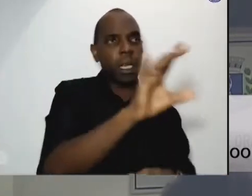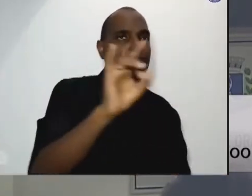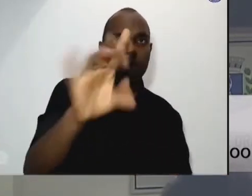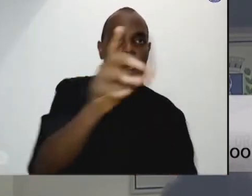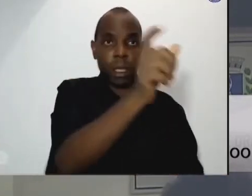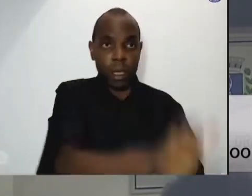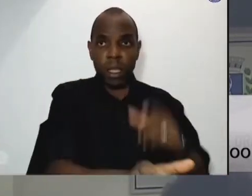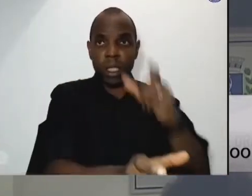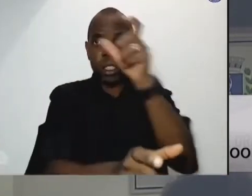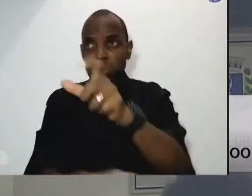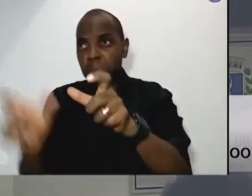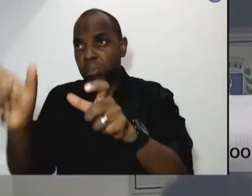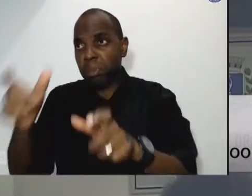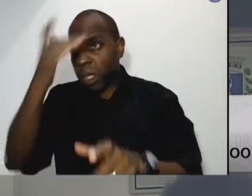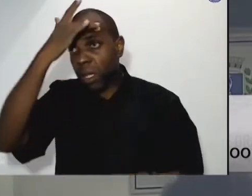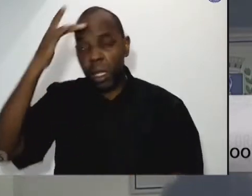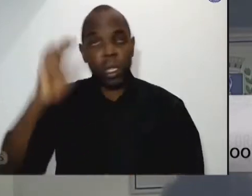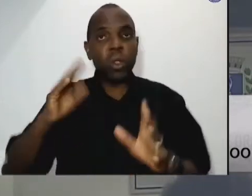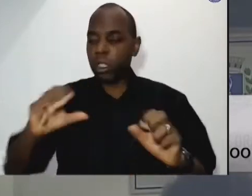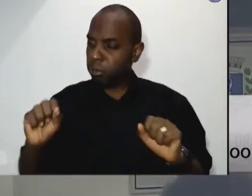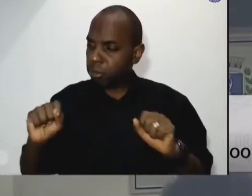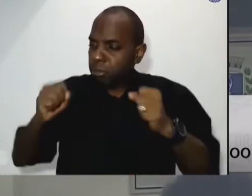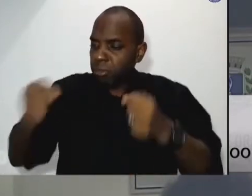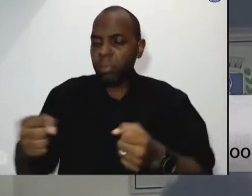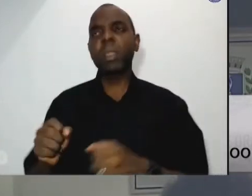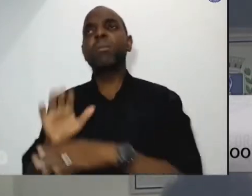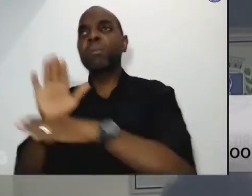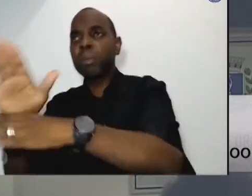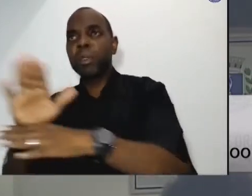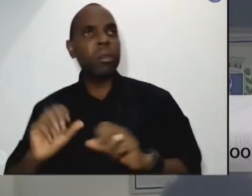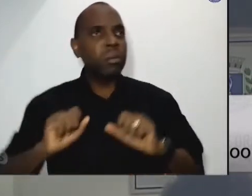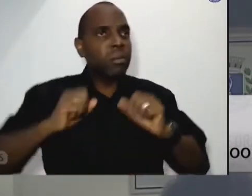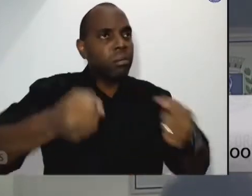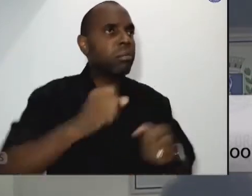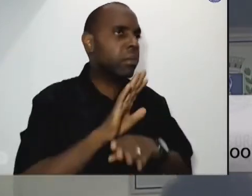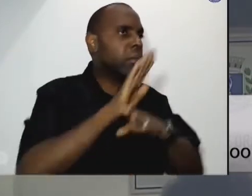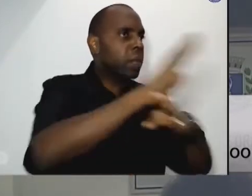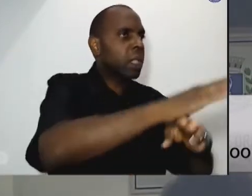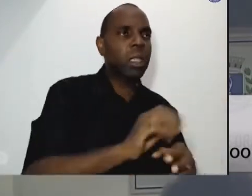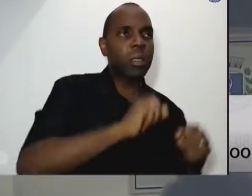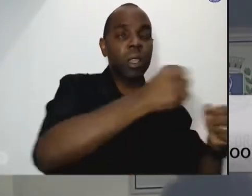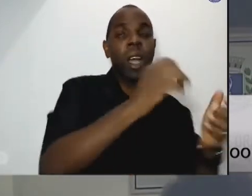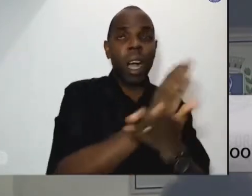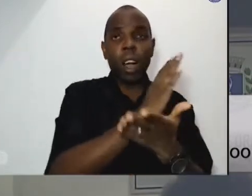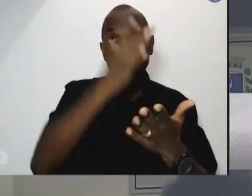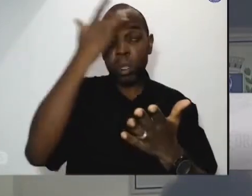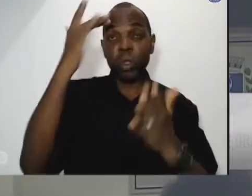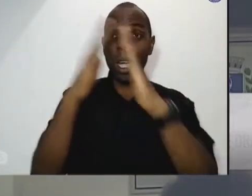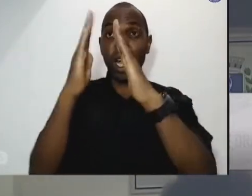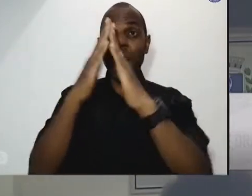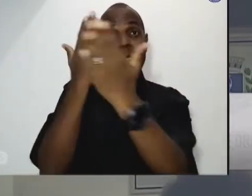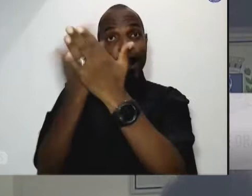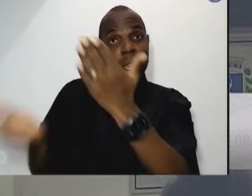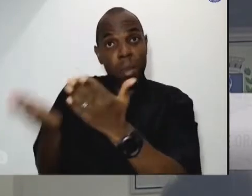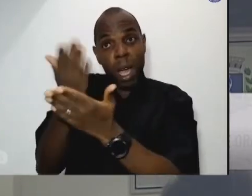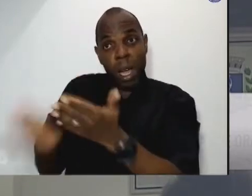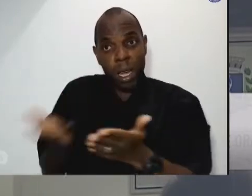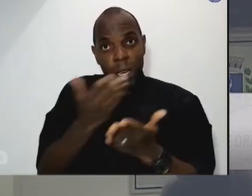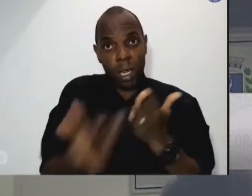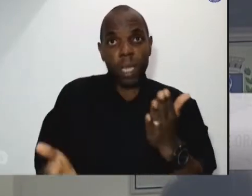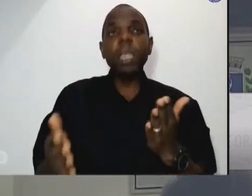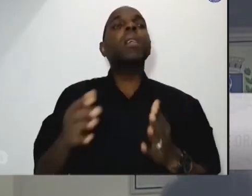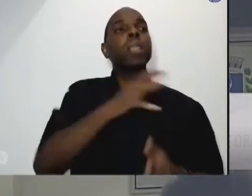que precisaram. Desde aqueles que ficaram desabrigados, o exemplo disso foi a quantidade de